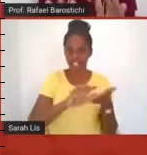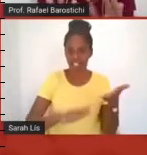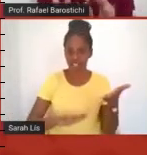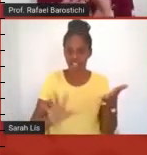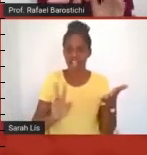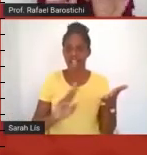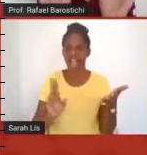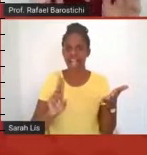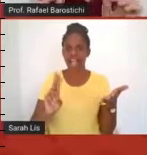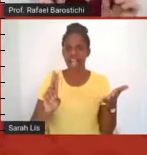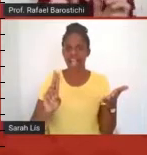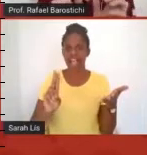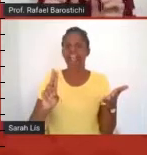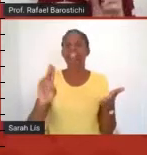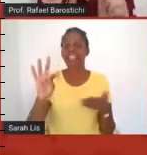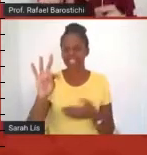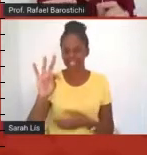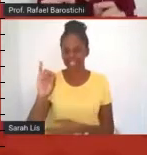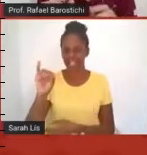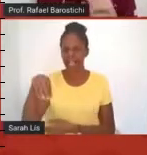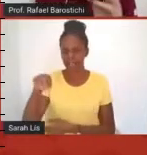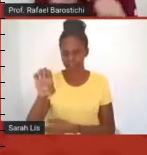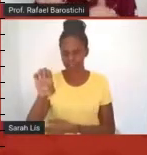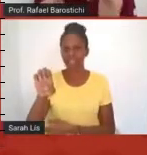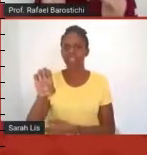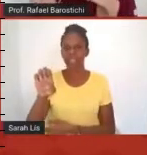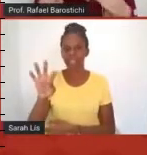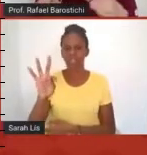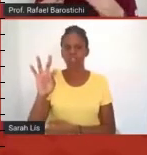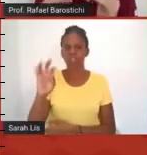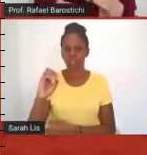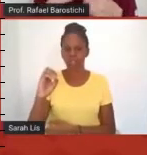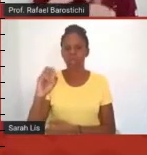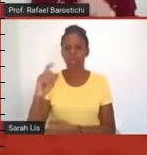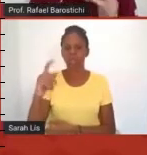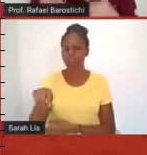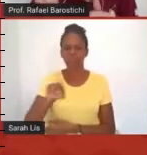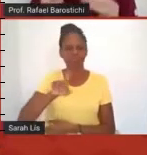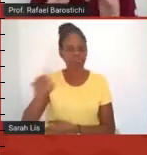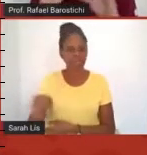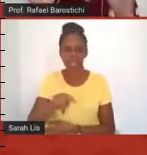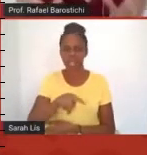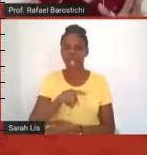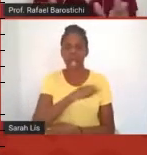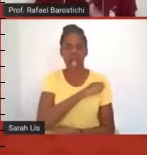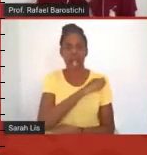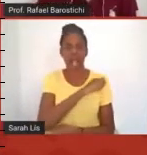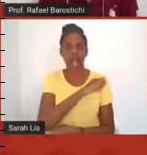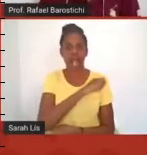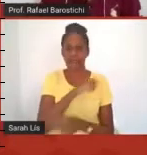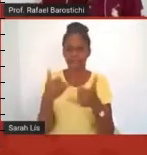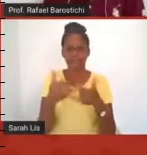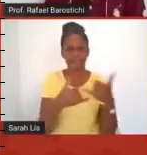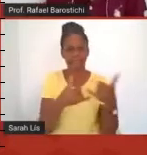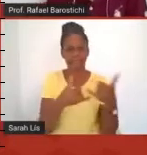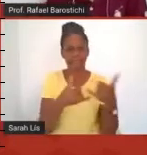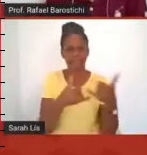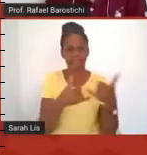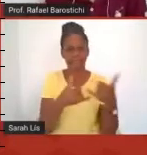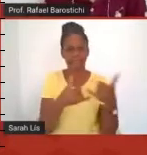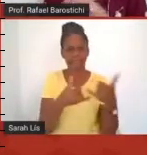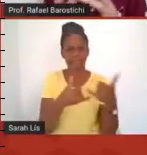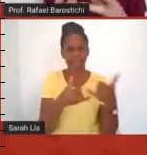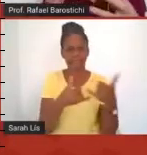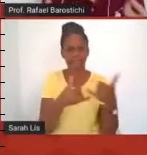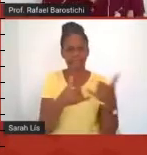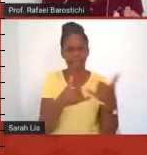Time to Climb, que é um joguinho, um quiz que os alunos jogam ali e aí tem um ranking no final e os alunos